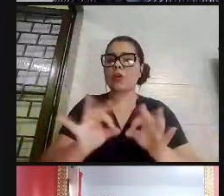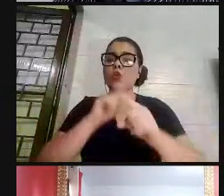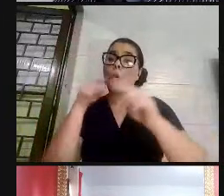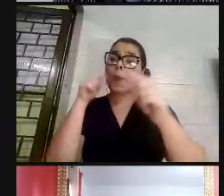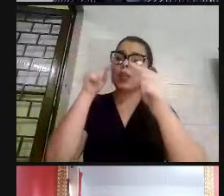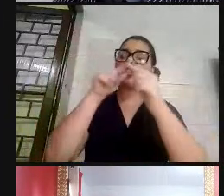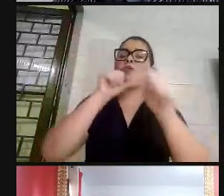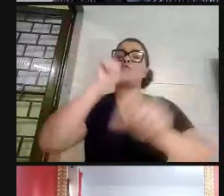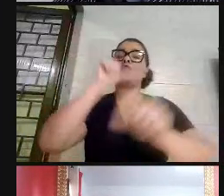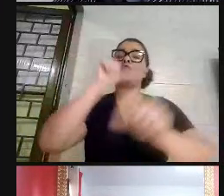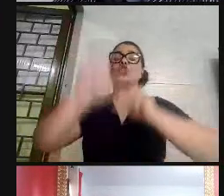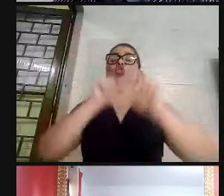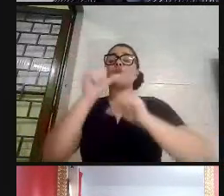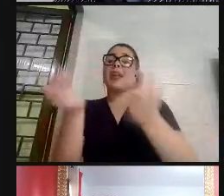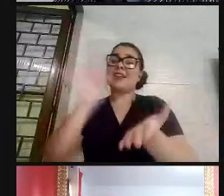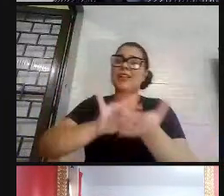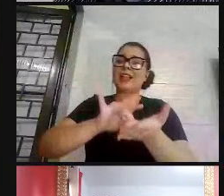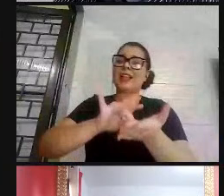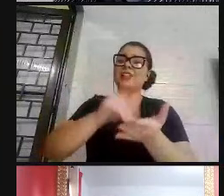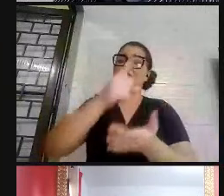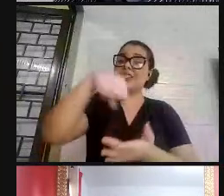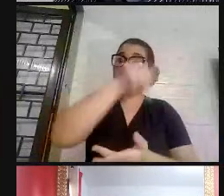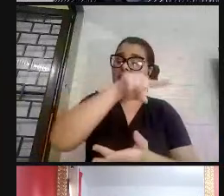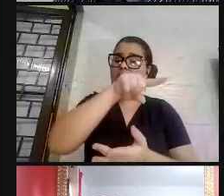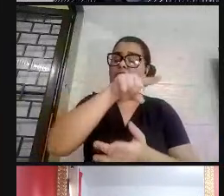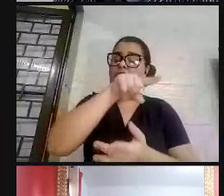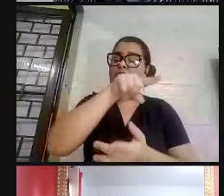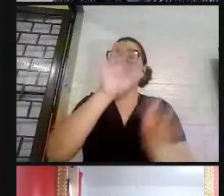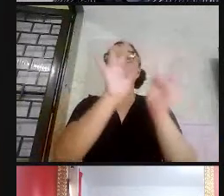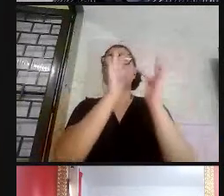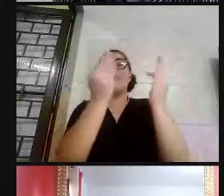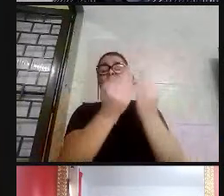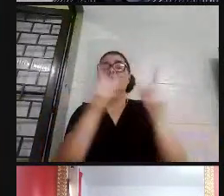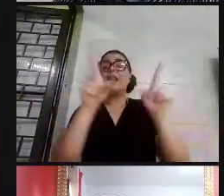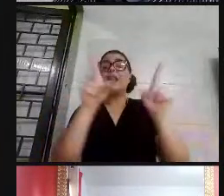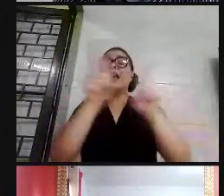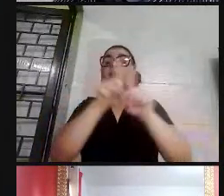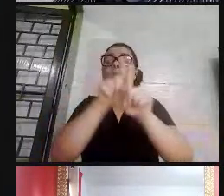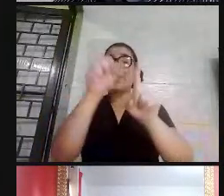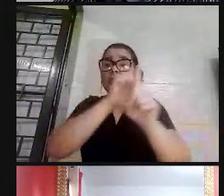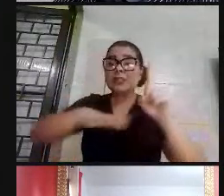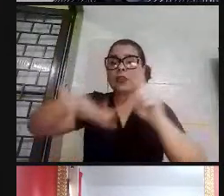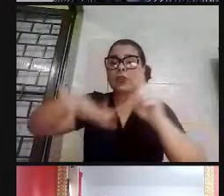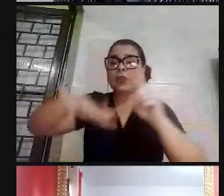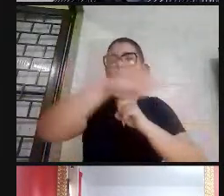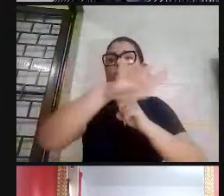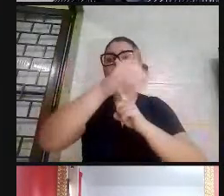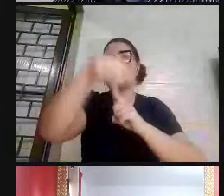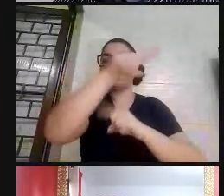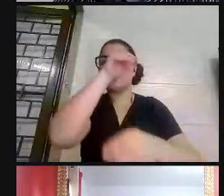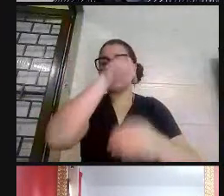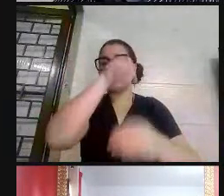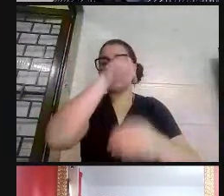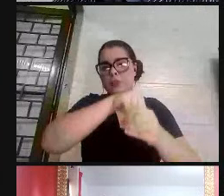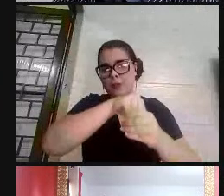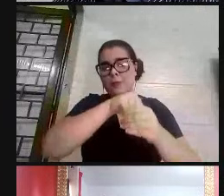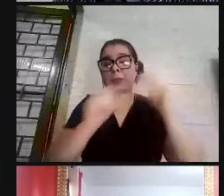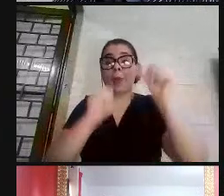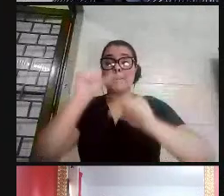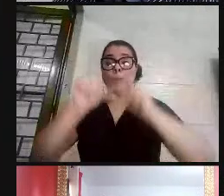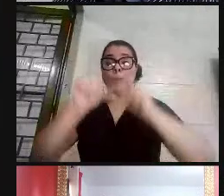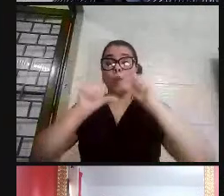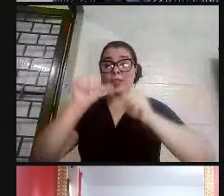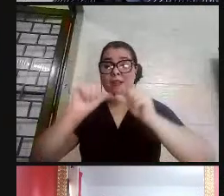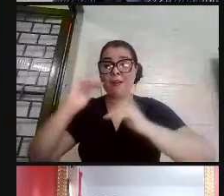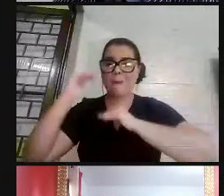da família e de onde eles estão inseridos. Mudar para crescer. E